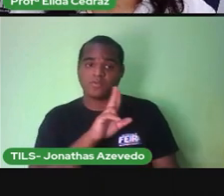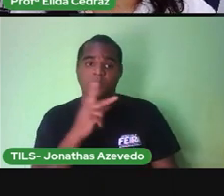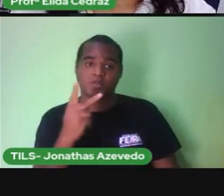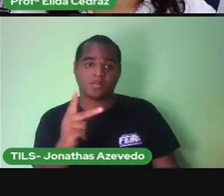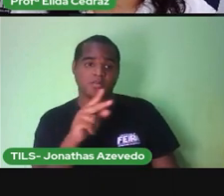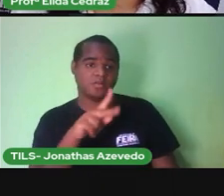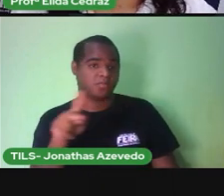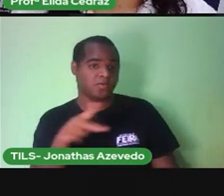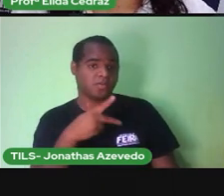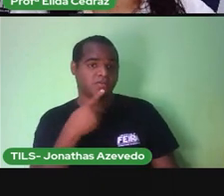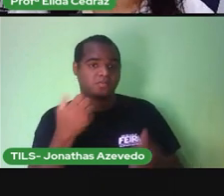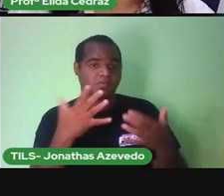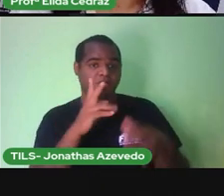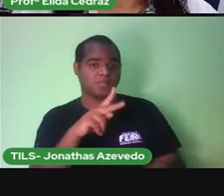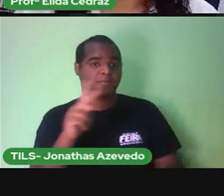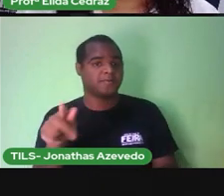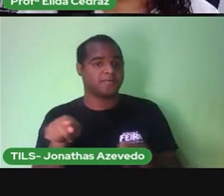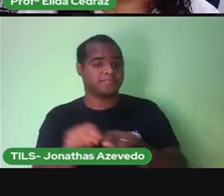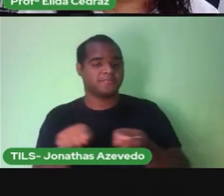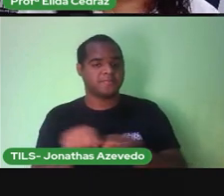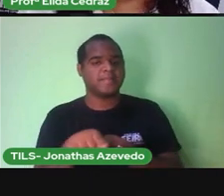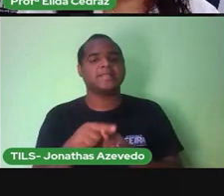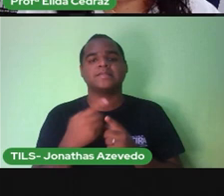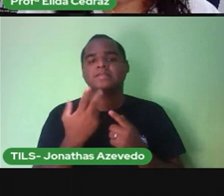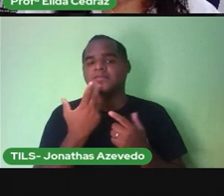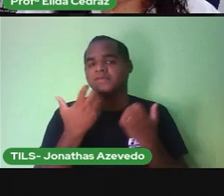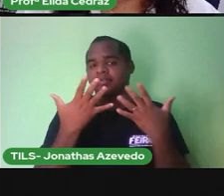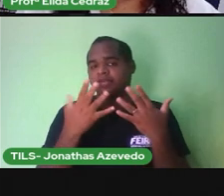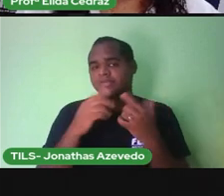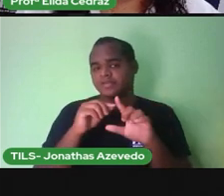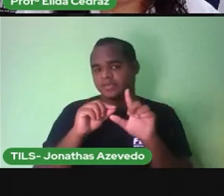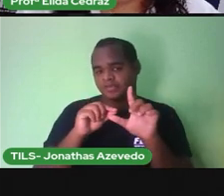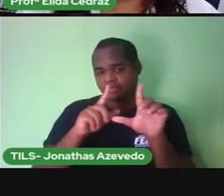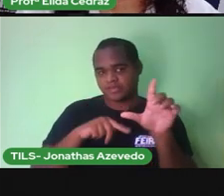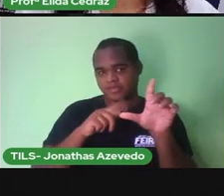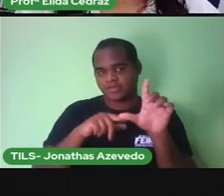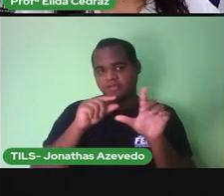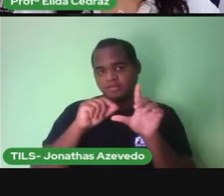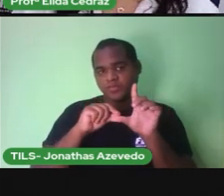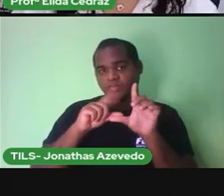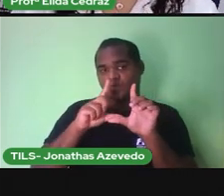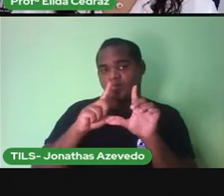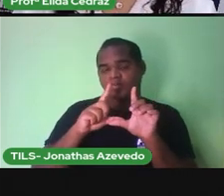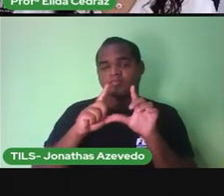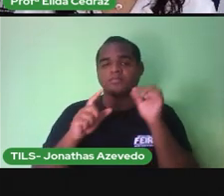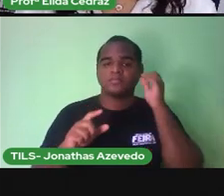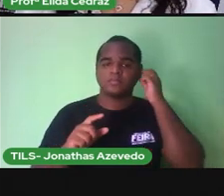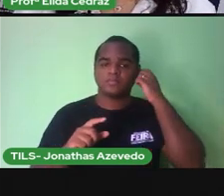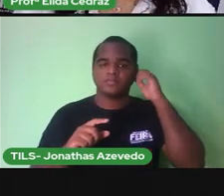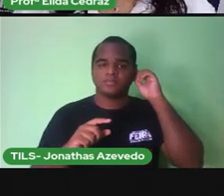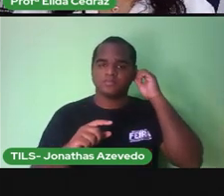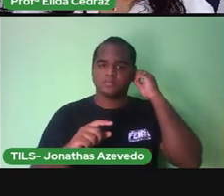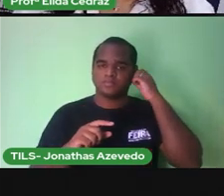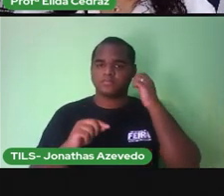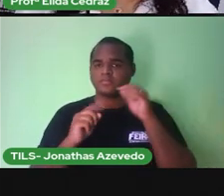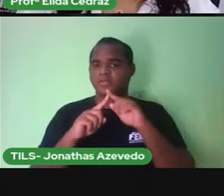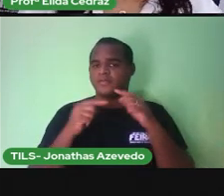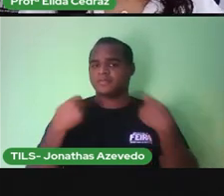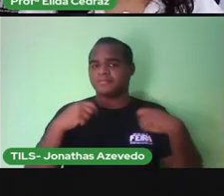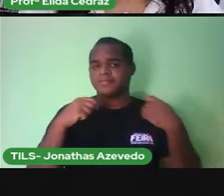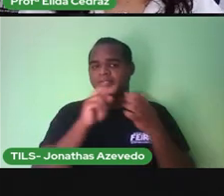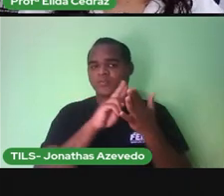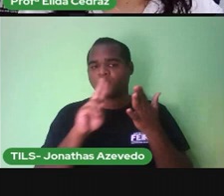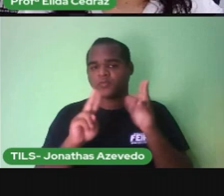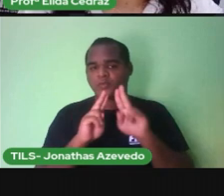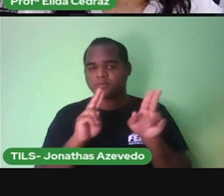seu professor E da sua professora Sempre com letra maiúscula Tá bem? Preenche tudo direitinho Coloca